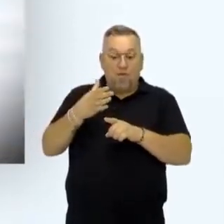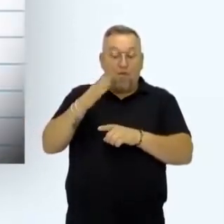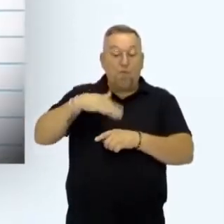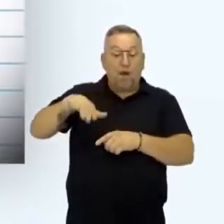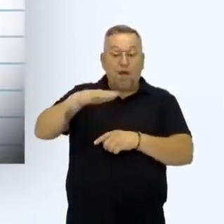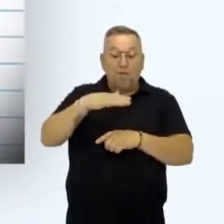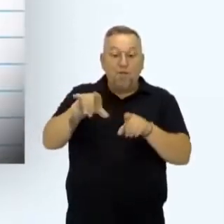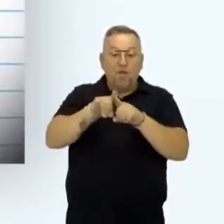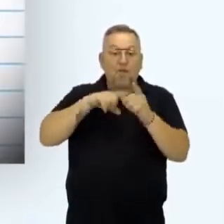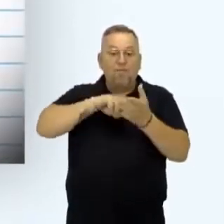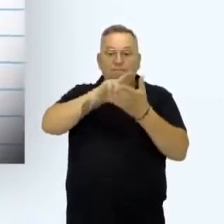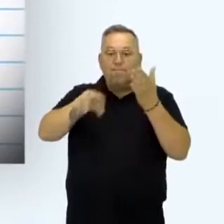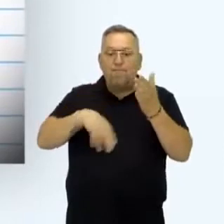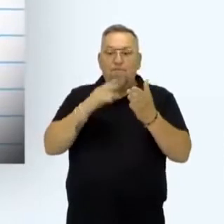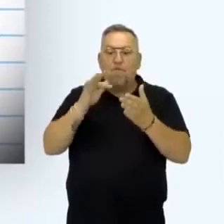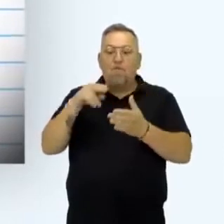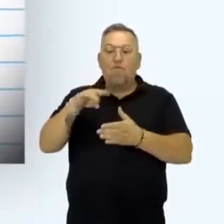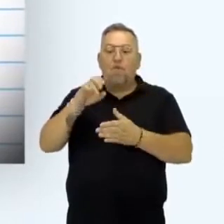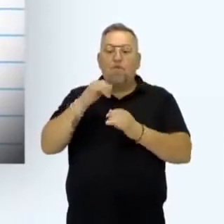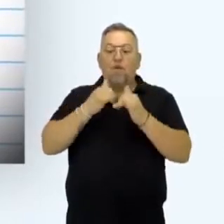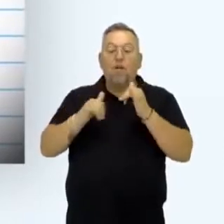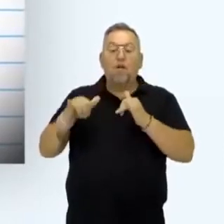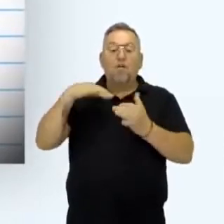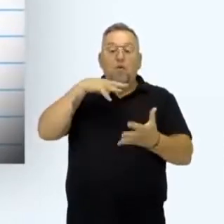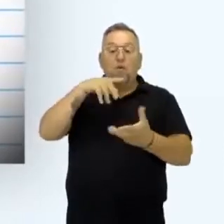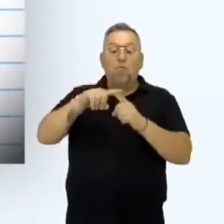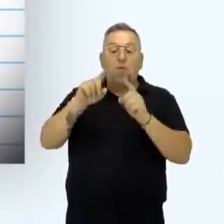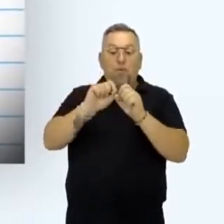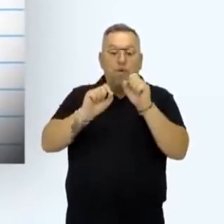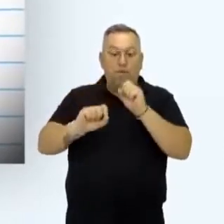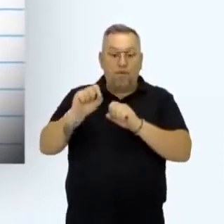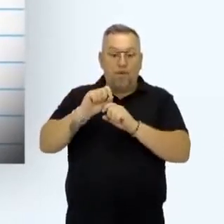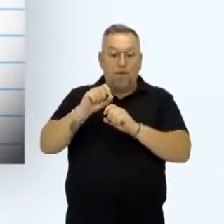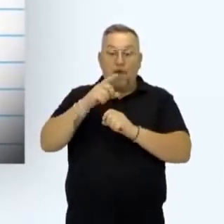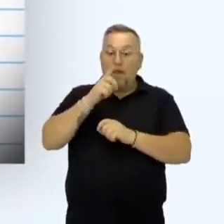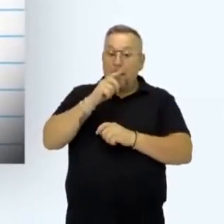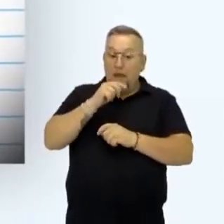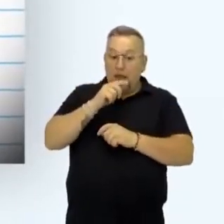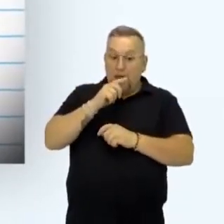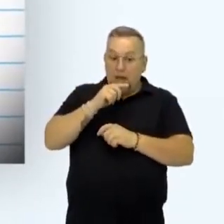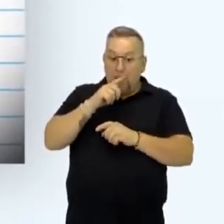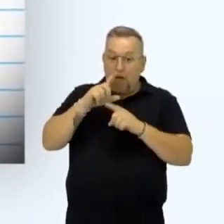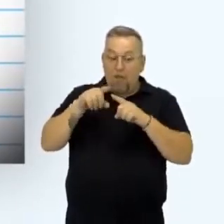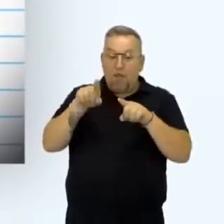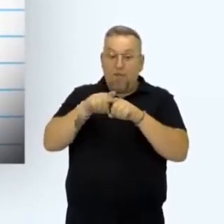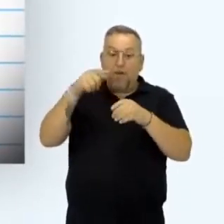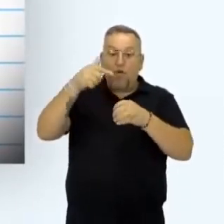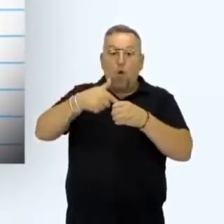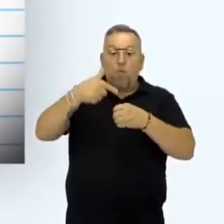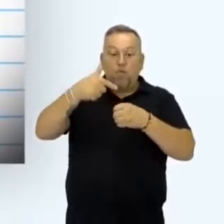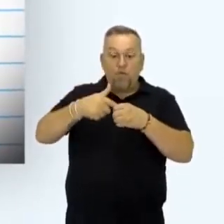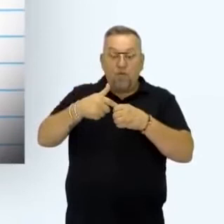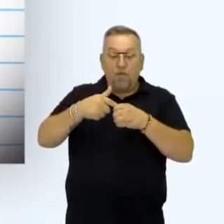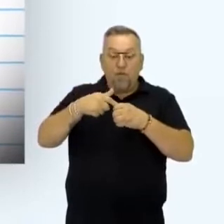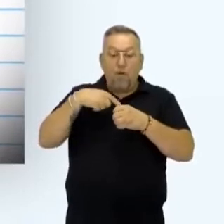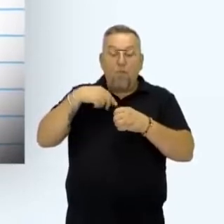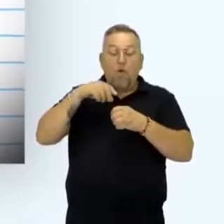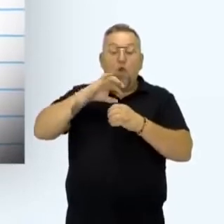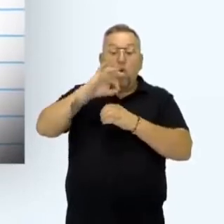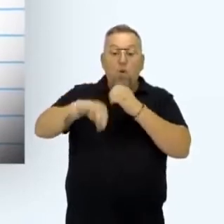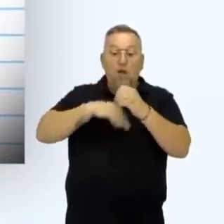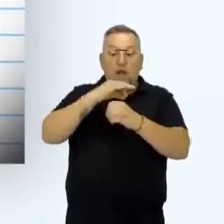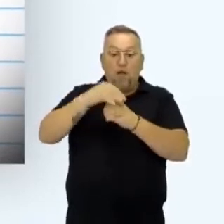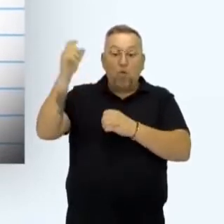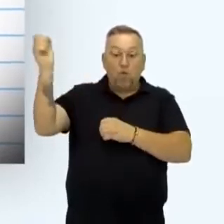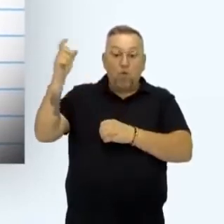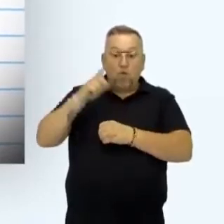todos. Existem diversas fontes de energia no mundo. Pode-se gerá-la por meio da força da água, pela queima de combustíveis fósseis, por reação nuclear, pela